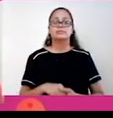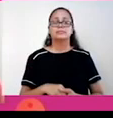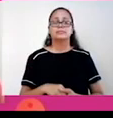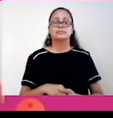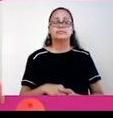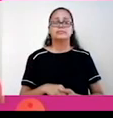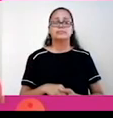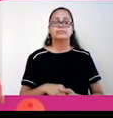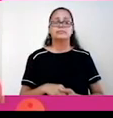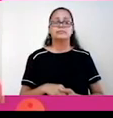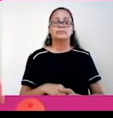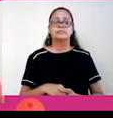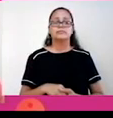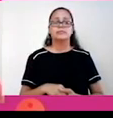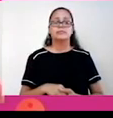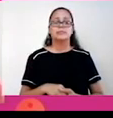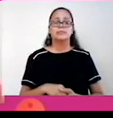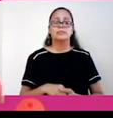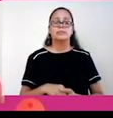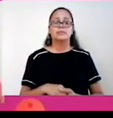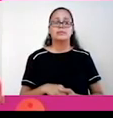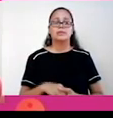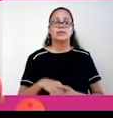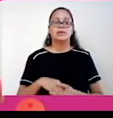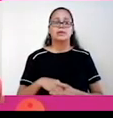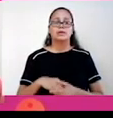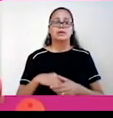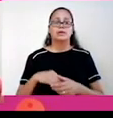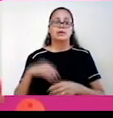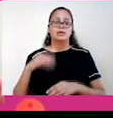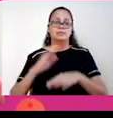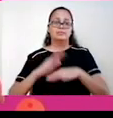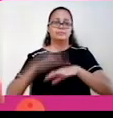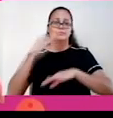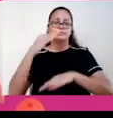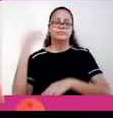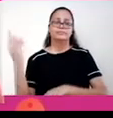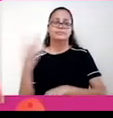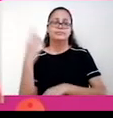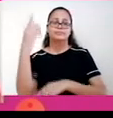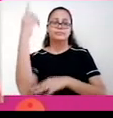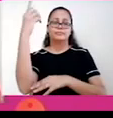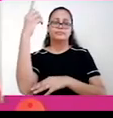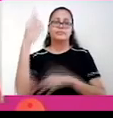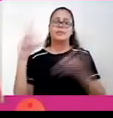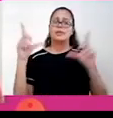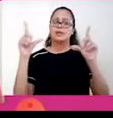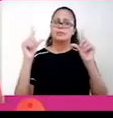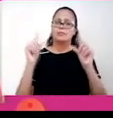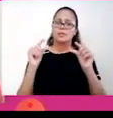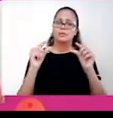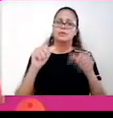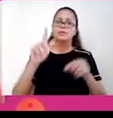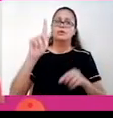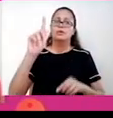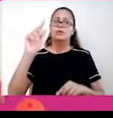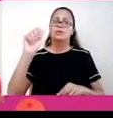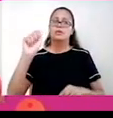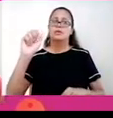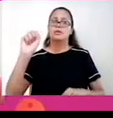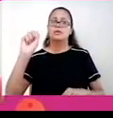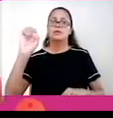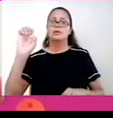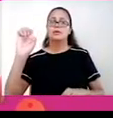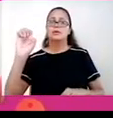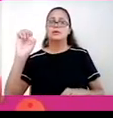a continentalidade. Nas elevadas altitudes, nós temos menor quantidade de gases na atmosfera, então, menor